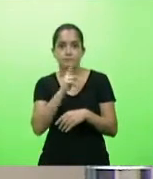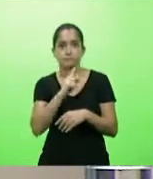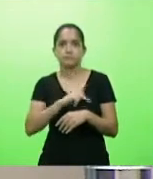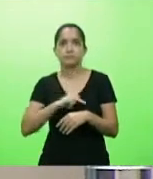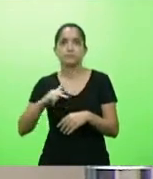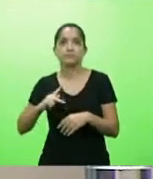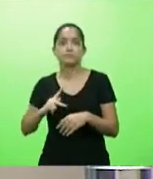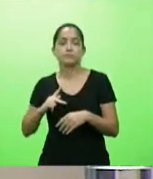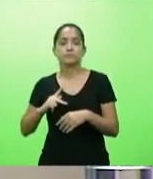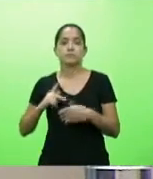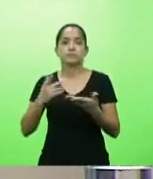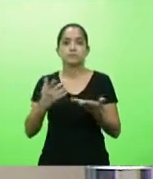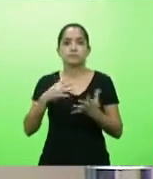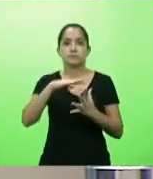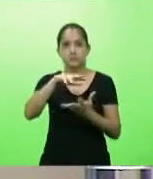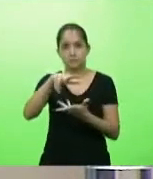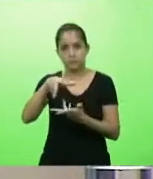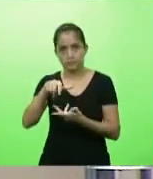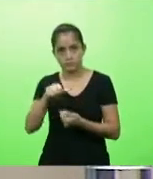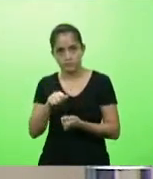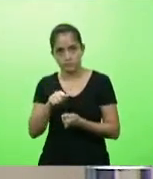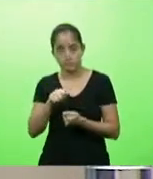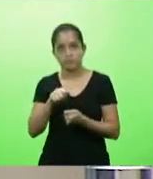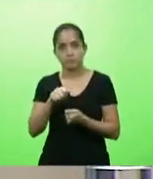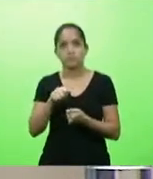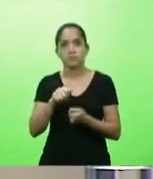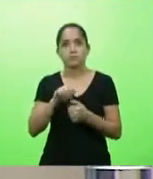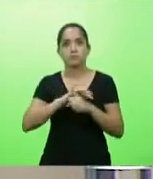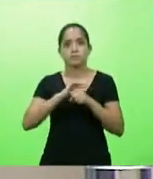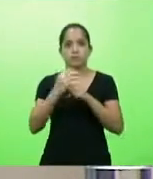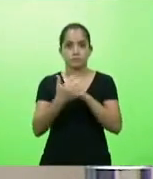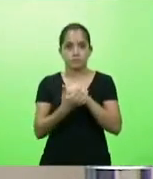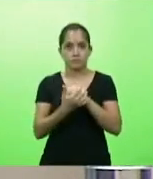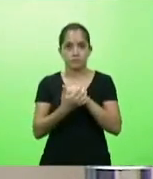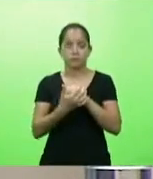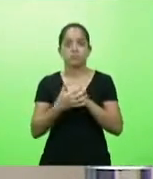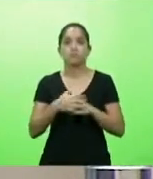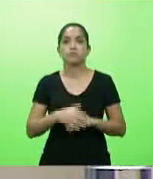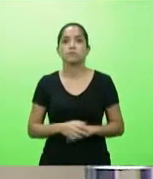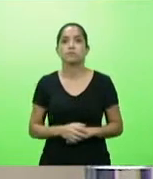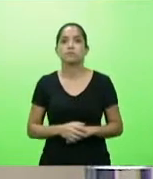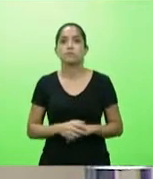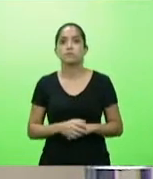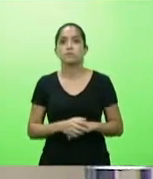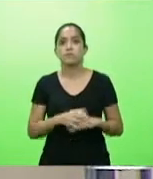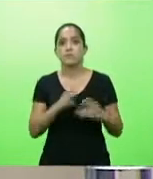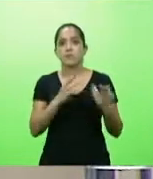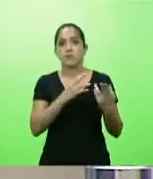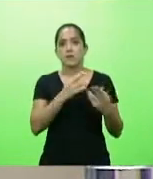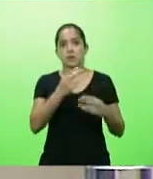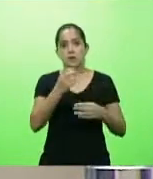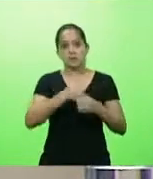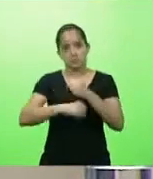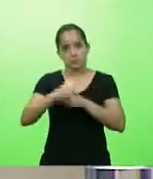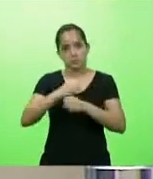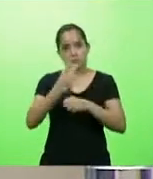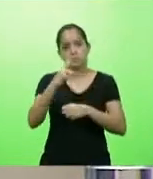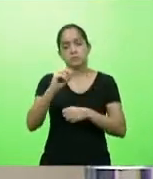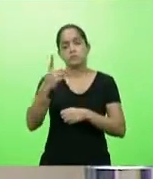importância internacional decorrente do coronavírus responsável pelo surto de 2019.